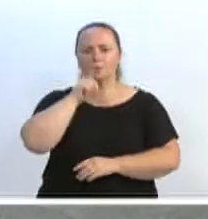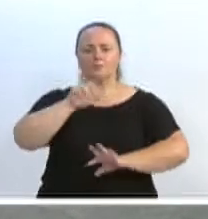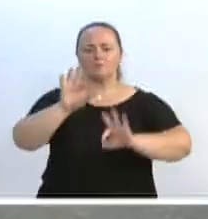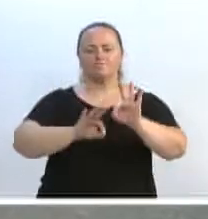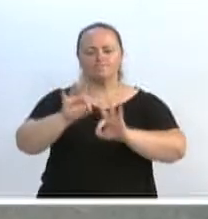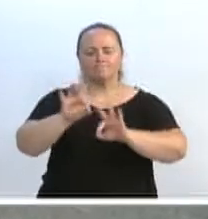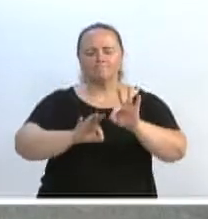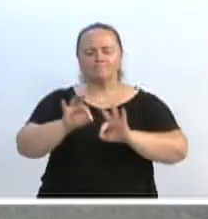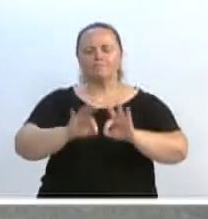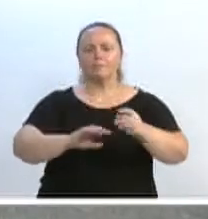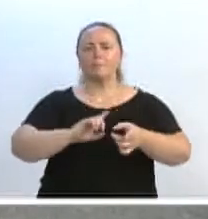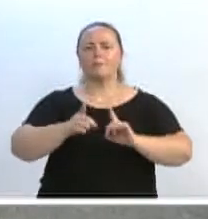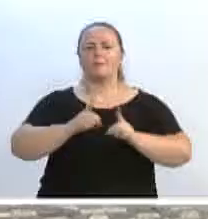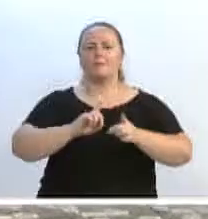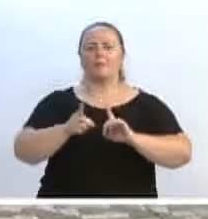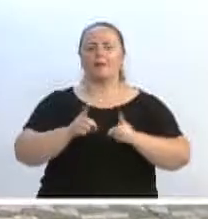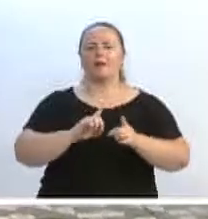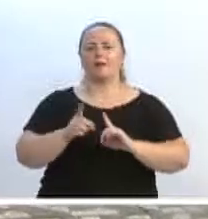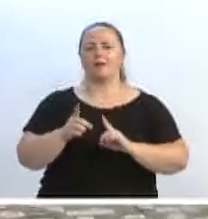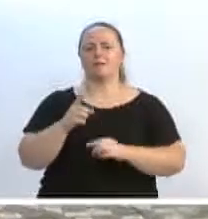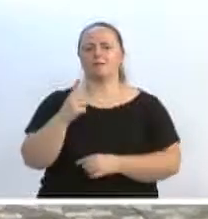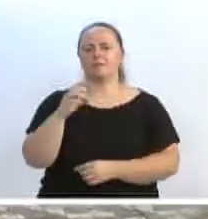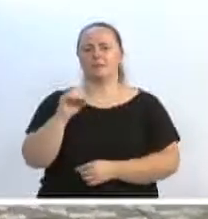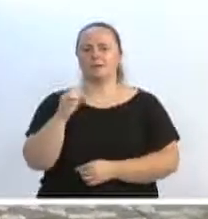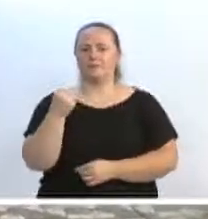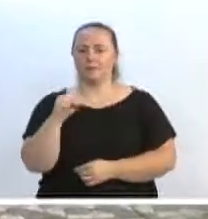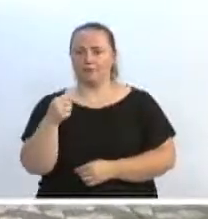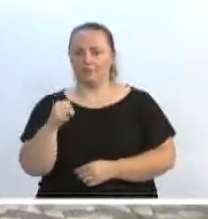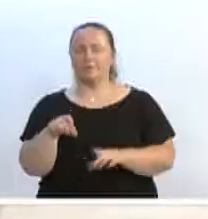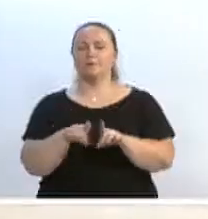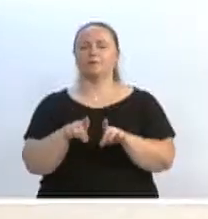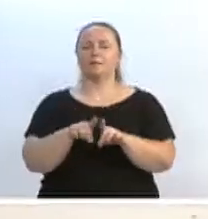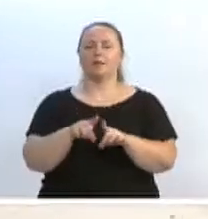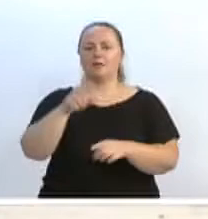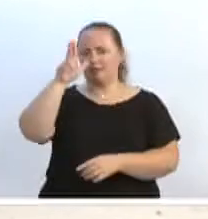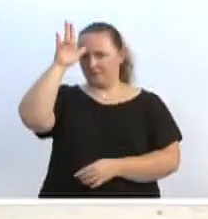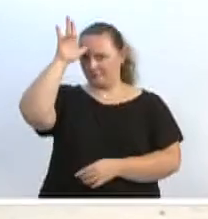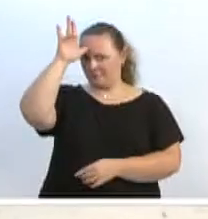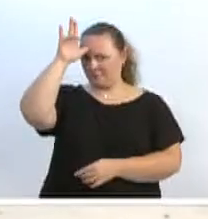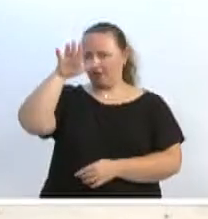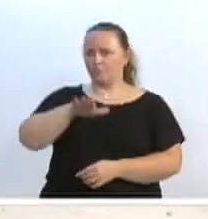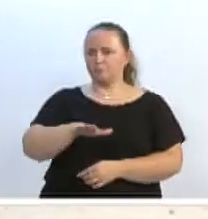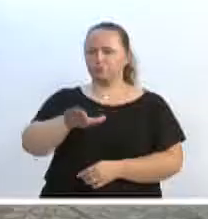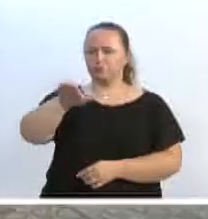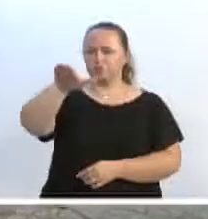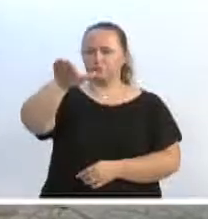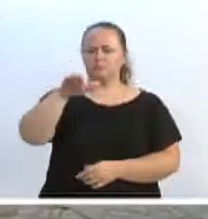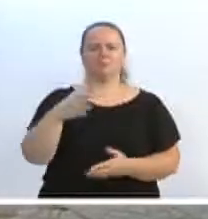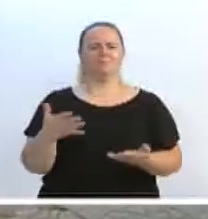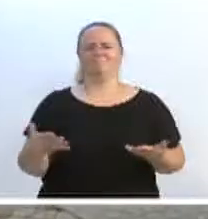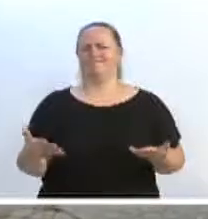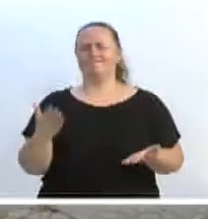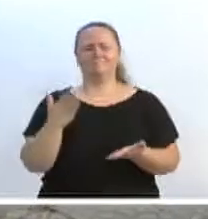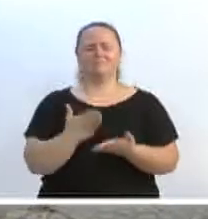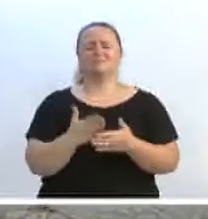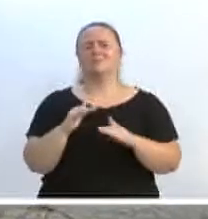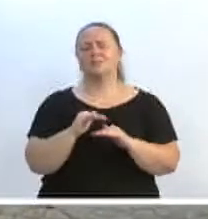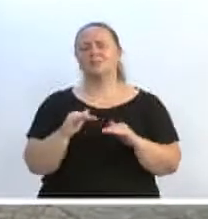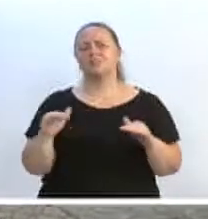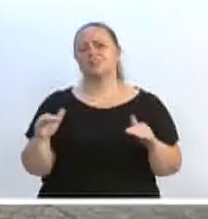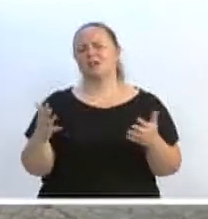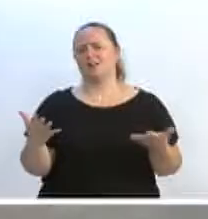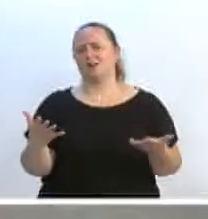108, melhorias das marginais de acesso, e na Serra da Vila e Topava. Nós não podemos mais aceitar, senhor presidente, que